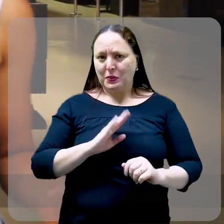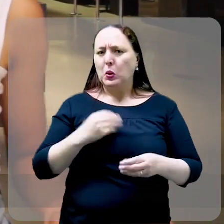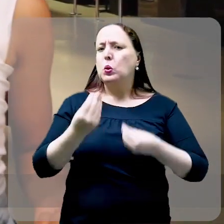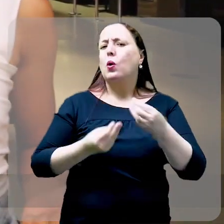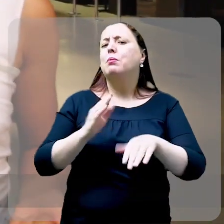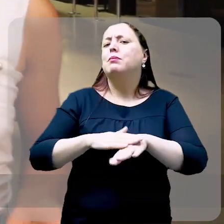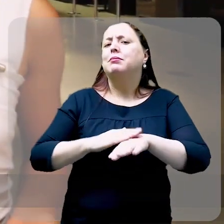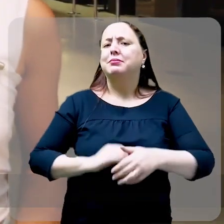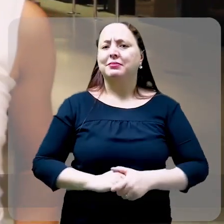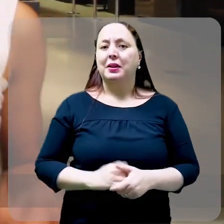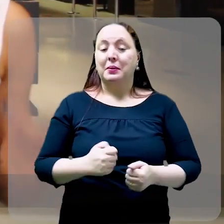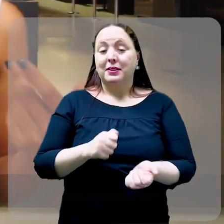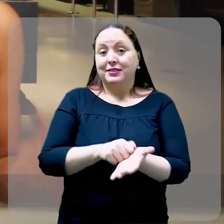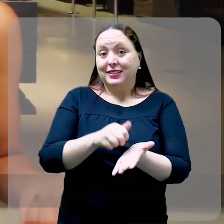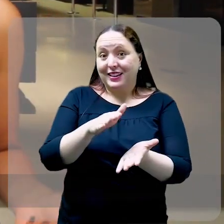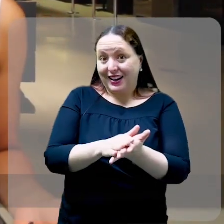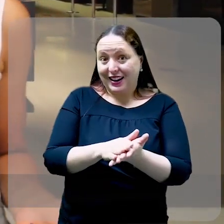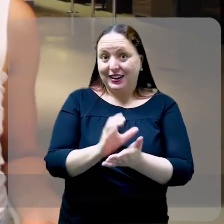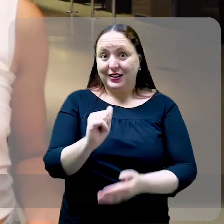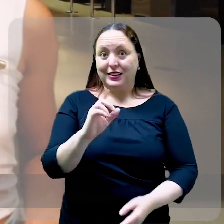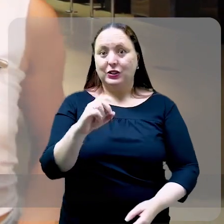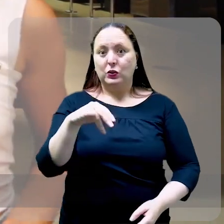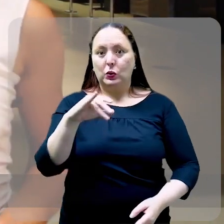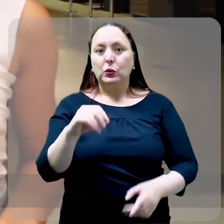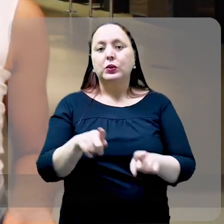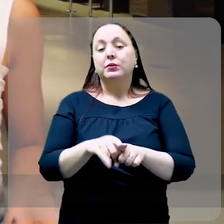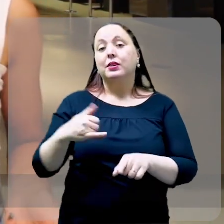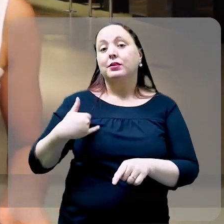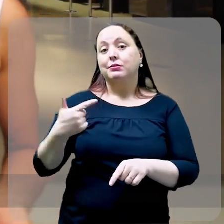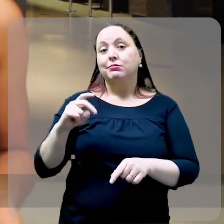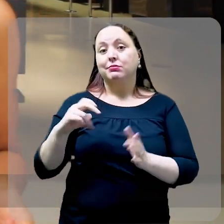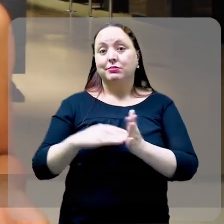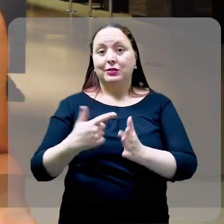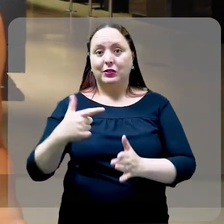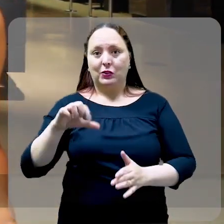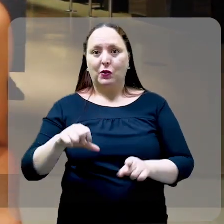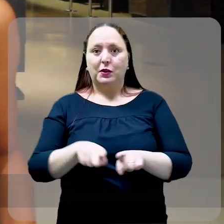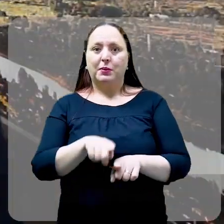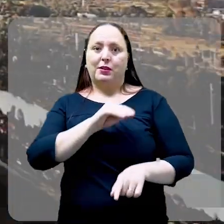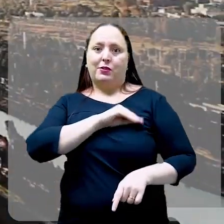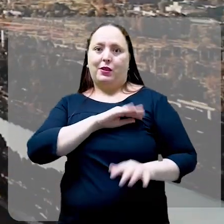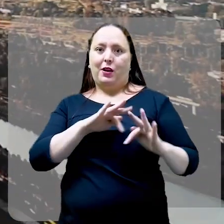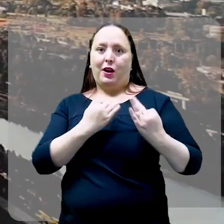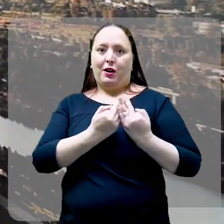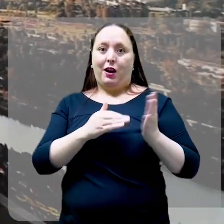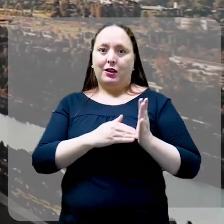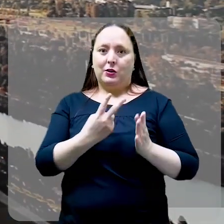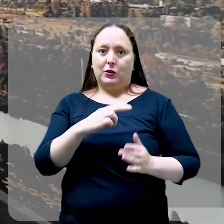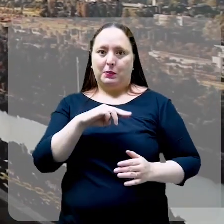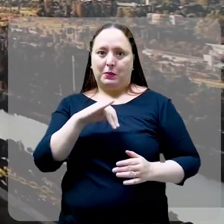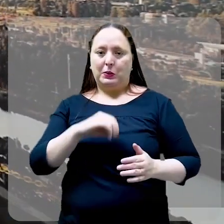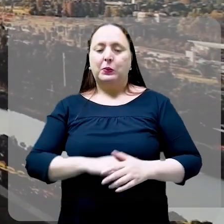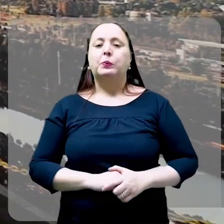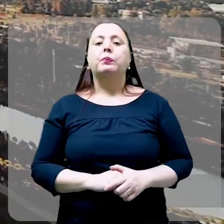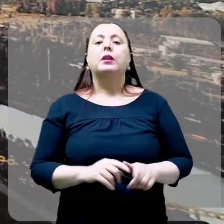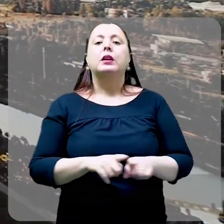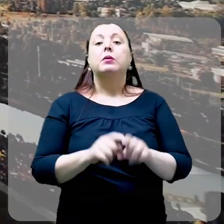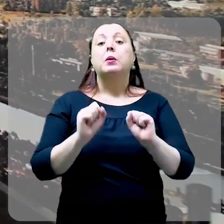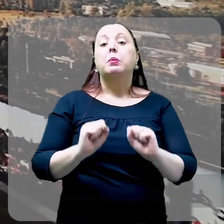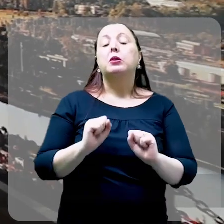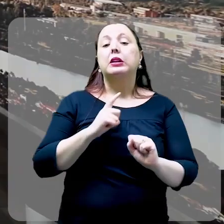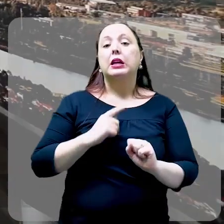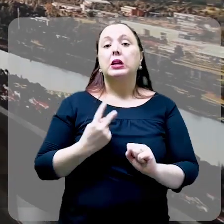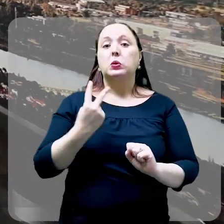ter entre 15 e 29 anos, estar cadastrado no Cade Único e ter uma renda familiar de até dois salários mínimos. São disponibilizadas por viagem duas passagens